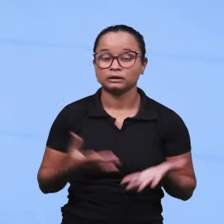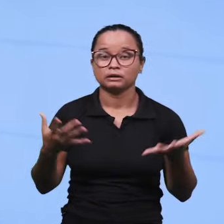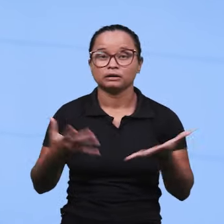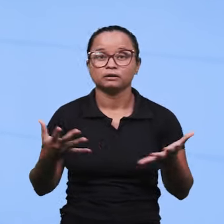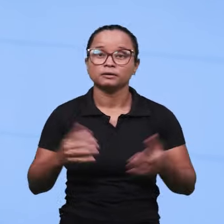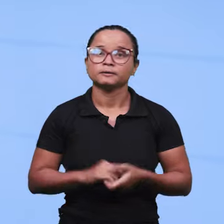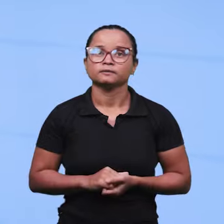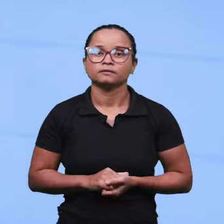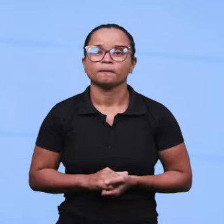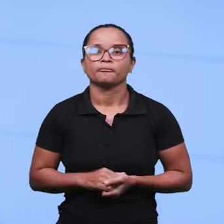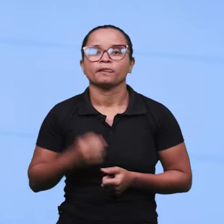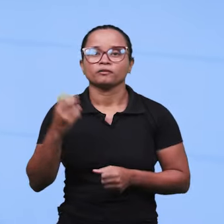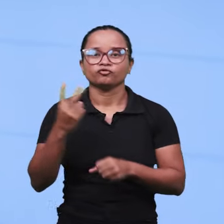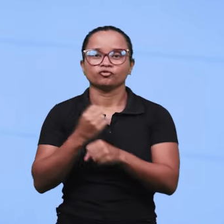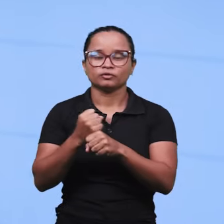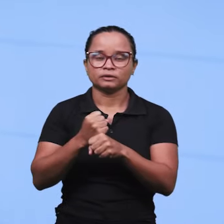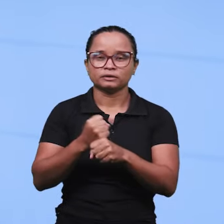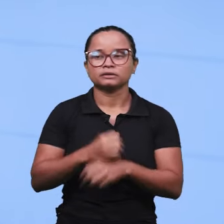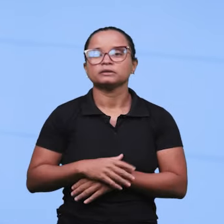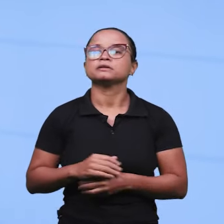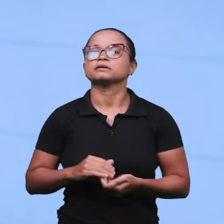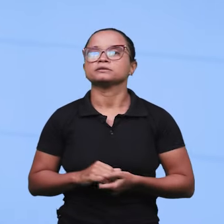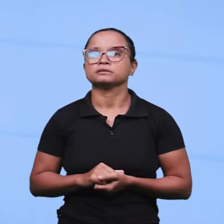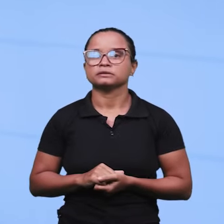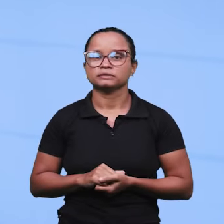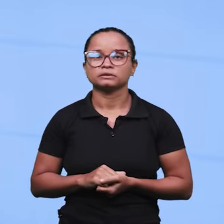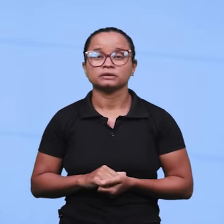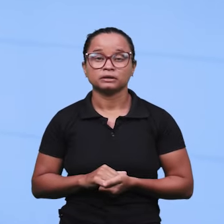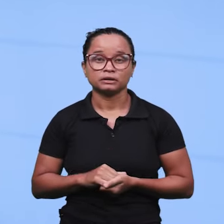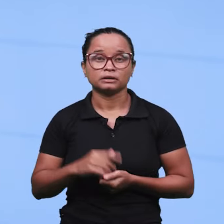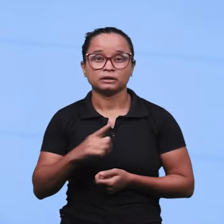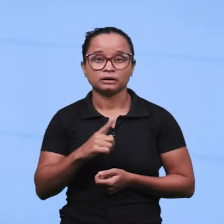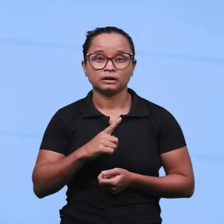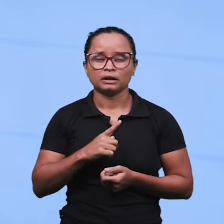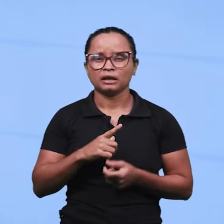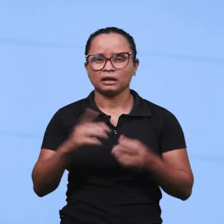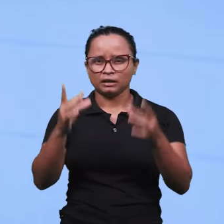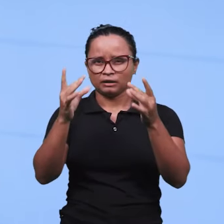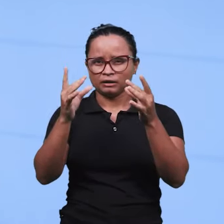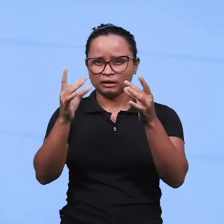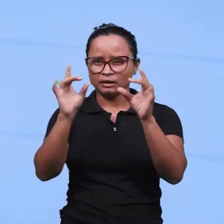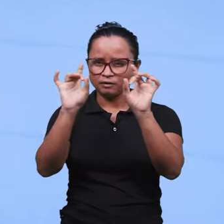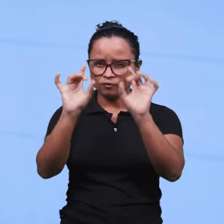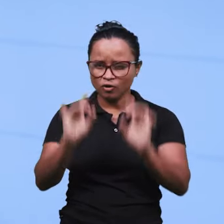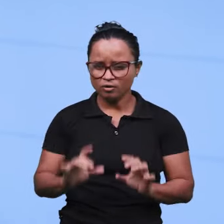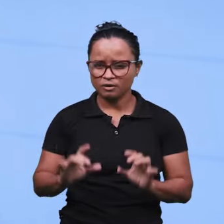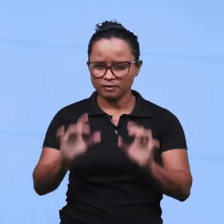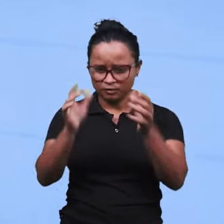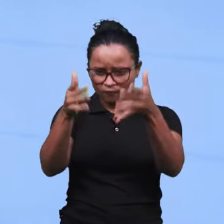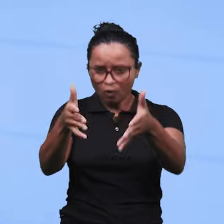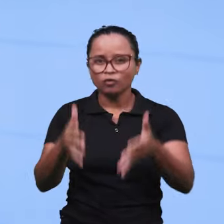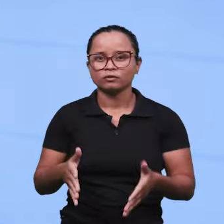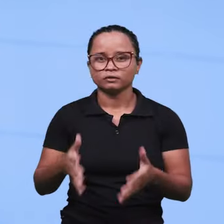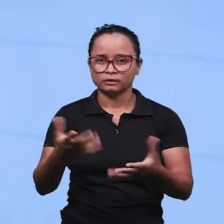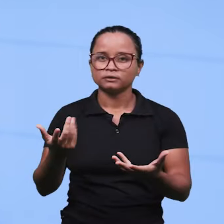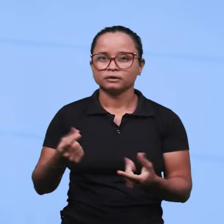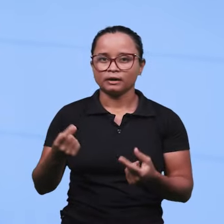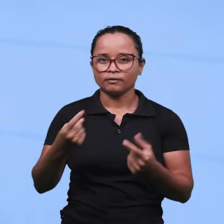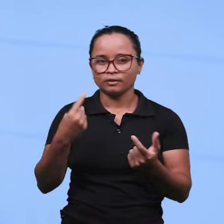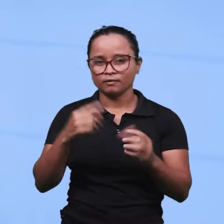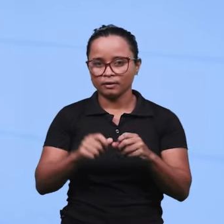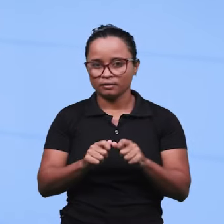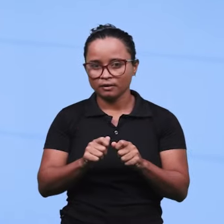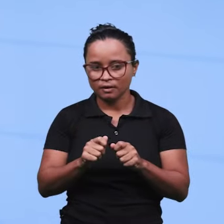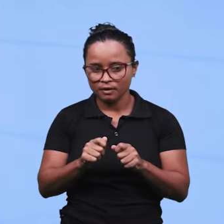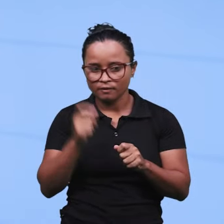inclusive, né? Sim. De dois anos, né? 21 a 23, enfim. Vai ter alguma coisa específica nesse sentido. E lá, quando você abrir o acordo, vai